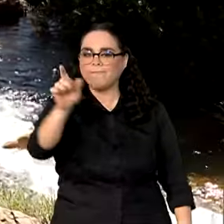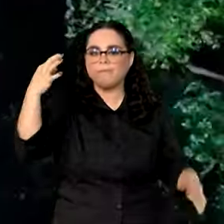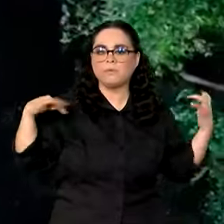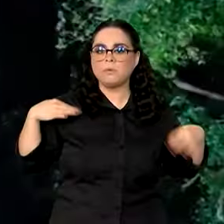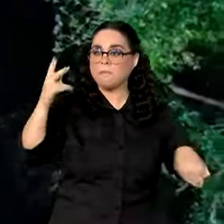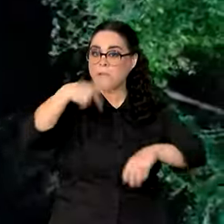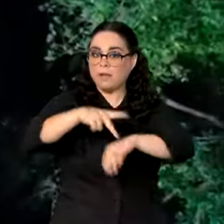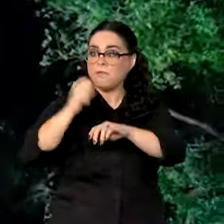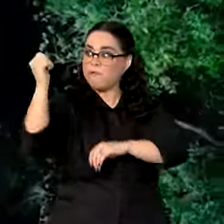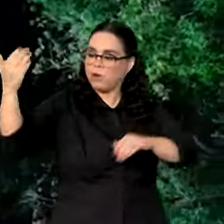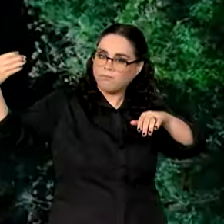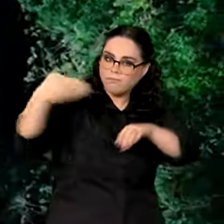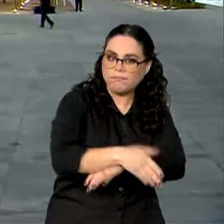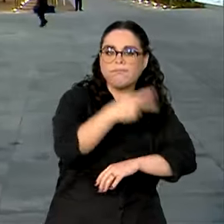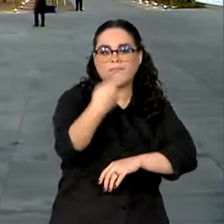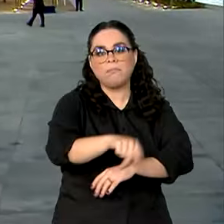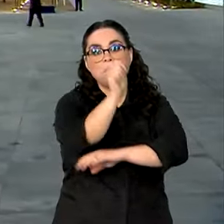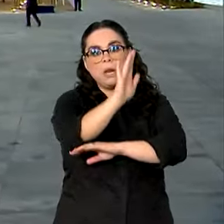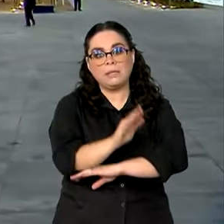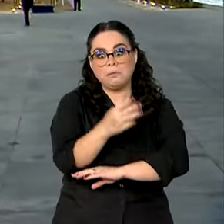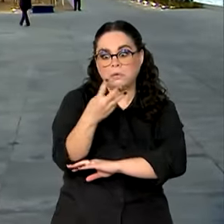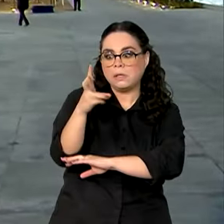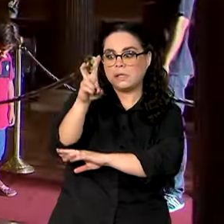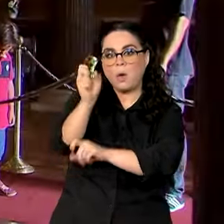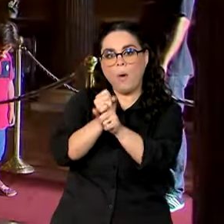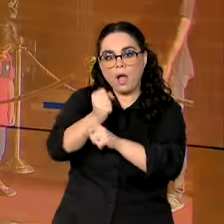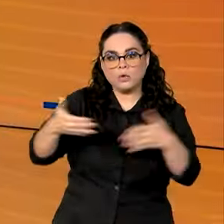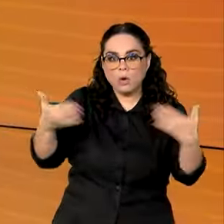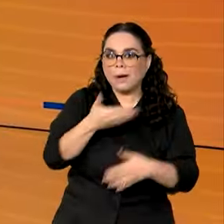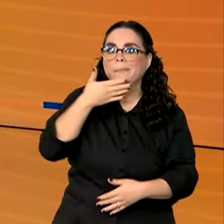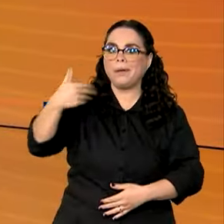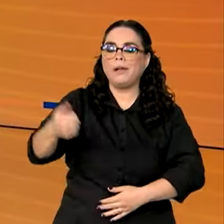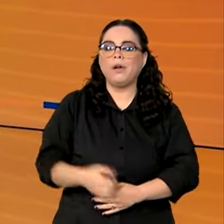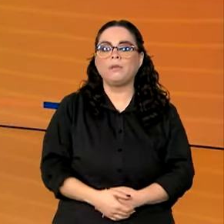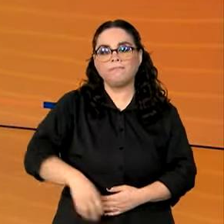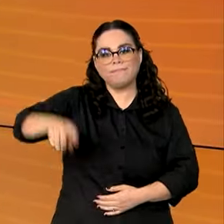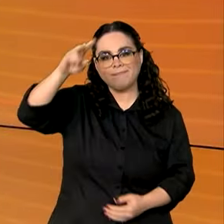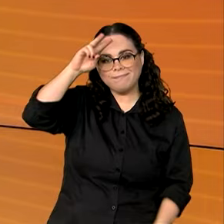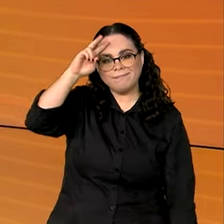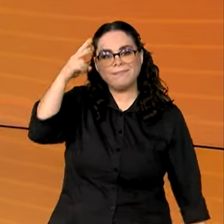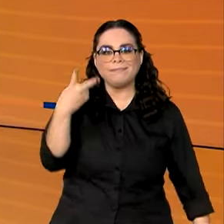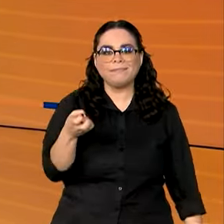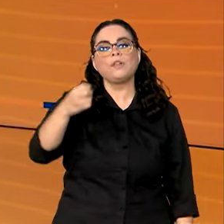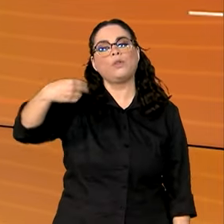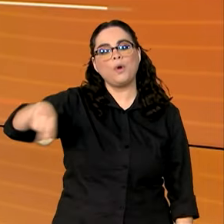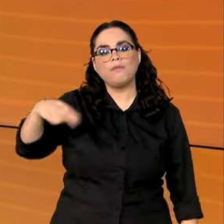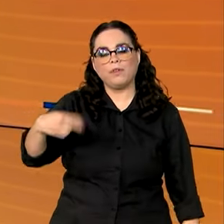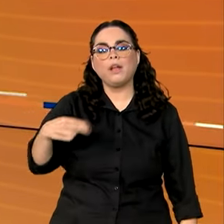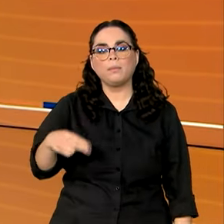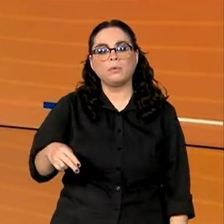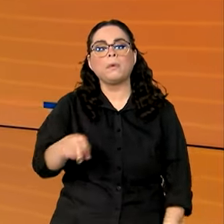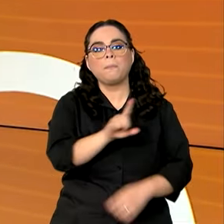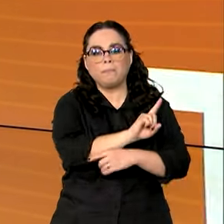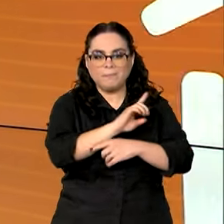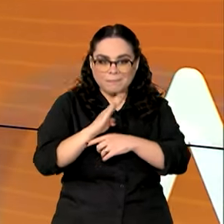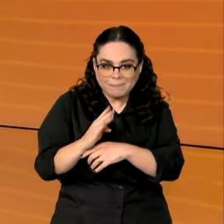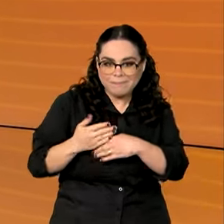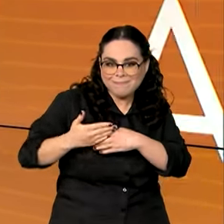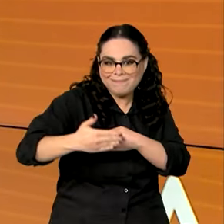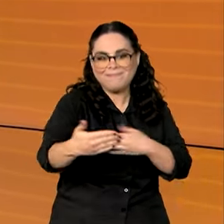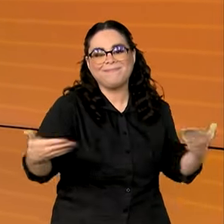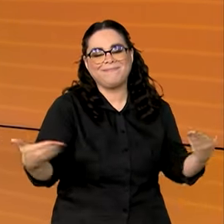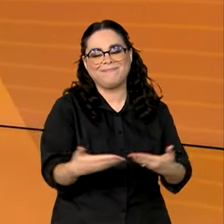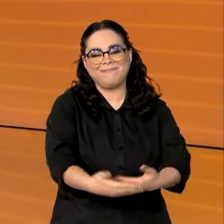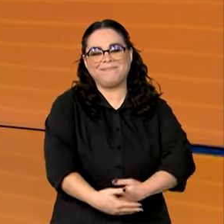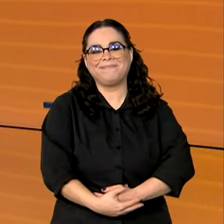o Brasil. O melhor resultado dos últimos 35 anos. Segunda-feira, 25 de novembro, o Brasil em Dia